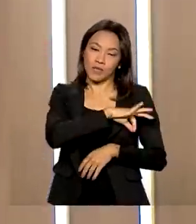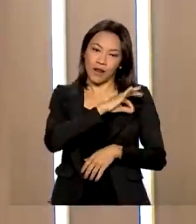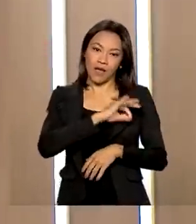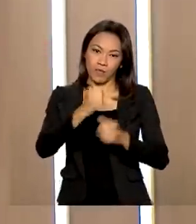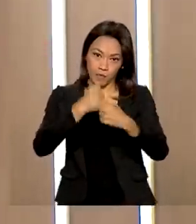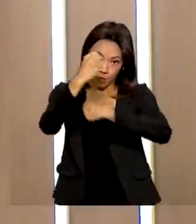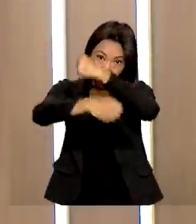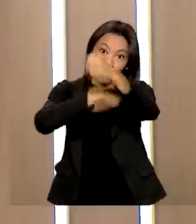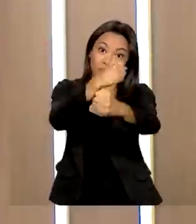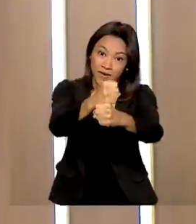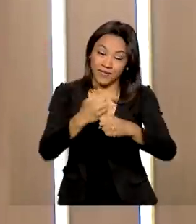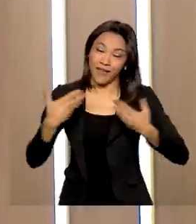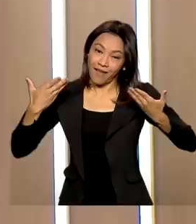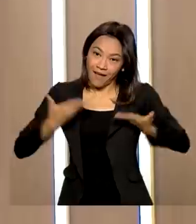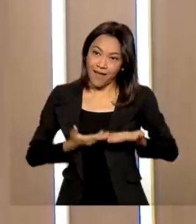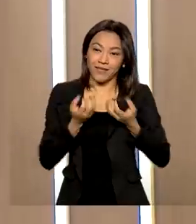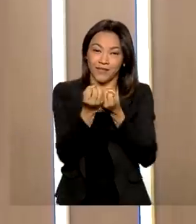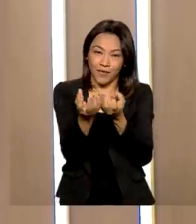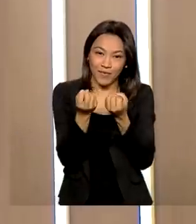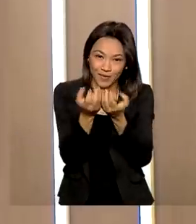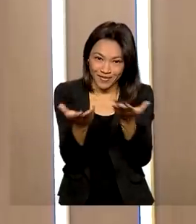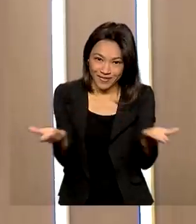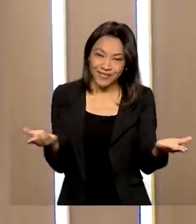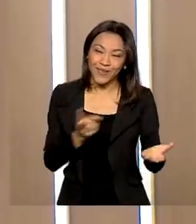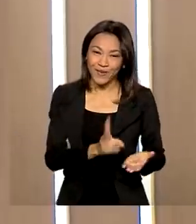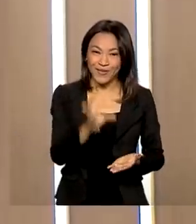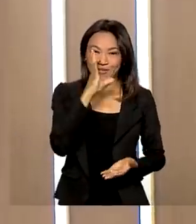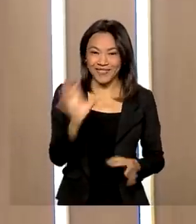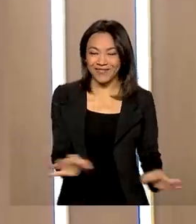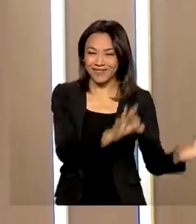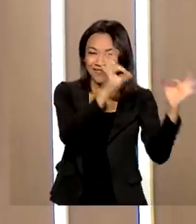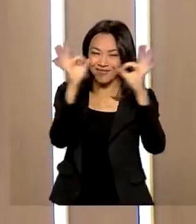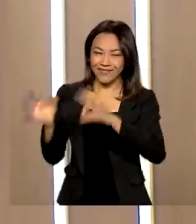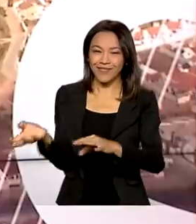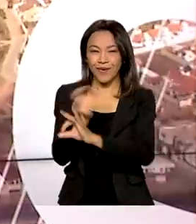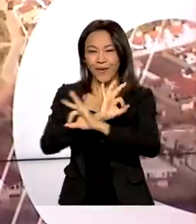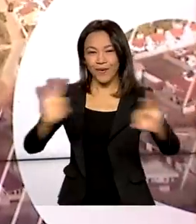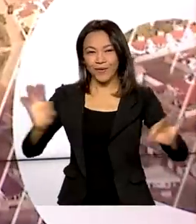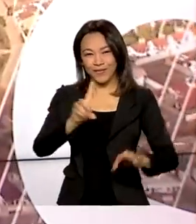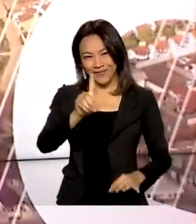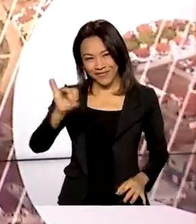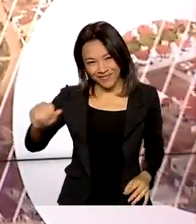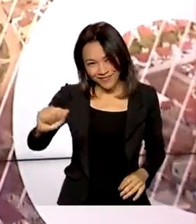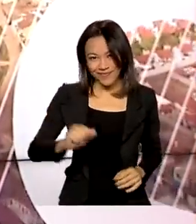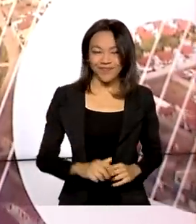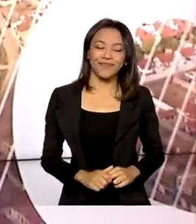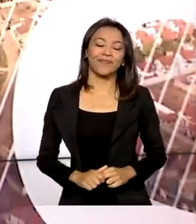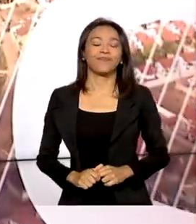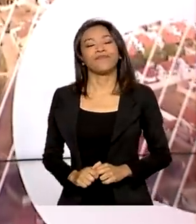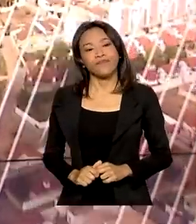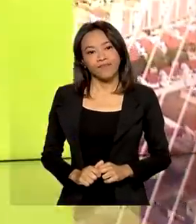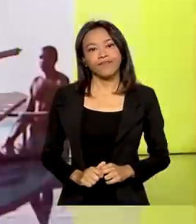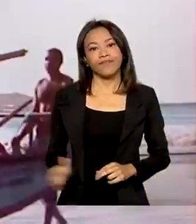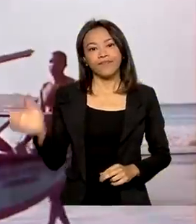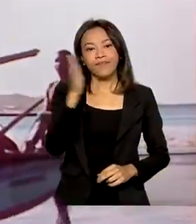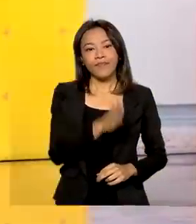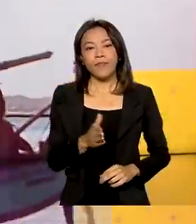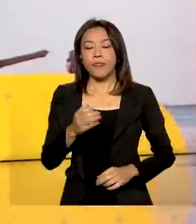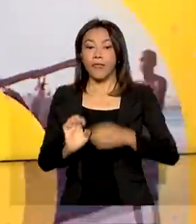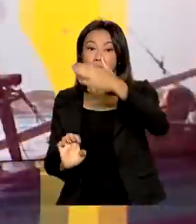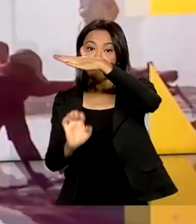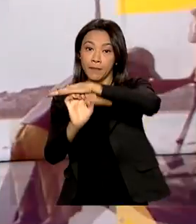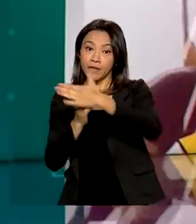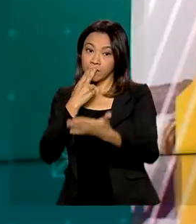para o ano que vem. Essa é a informação que nós temos para você hoje. Continue conosco. Tenha um ótimo dia. E os Correios